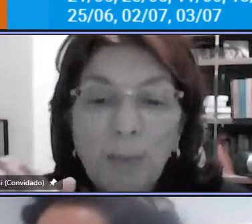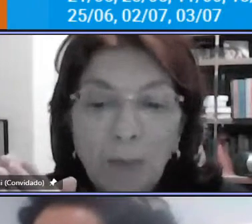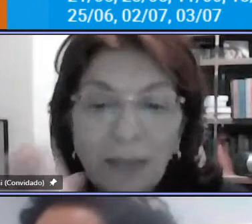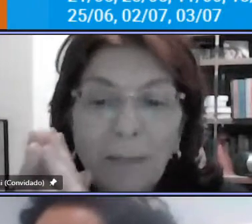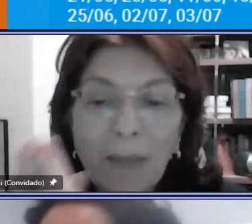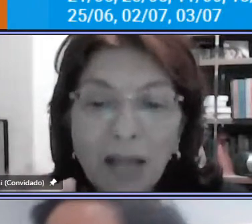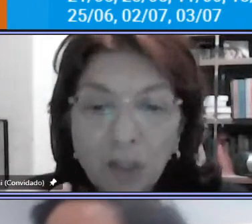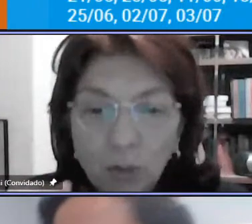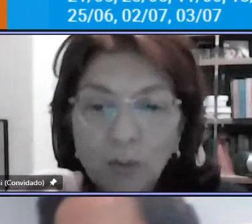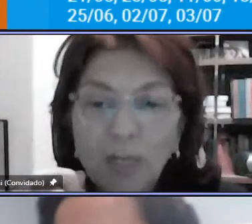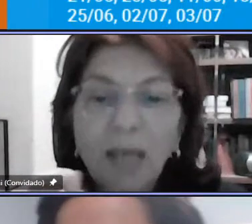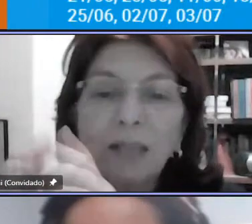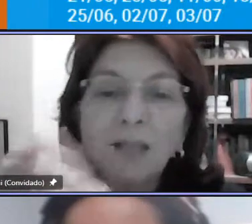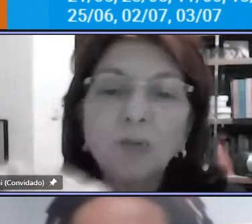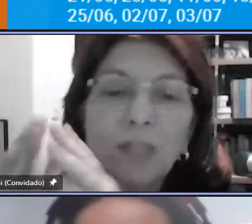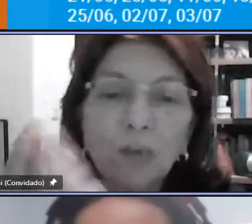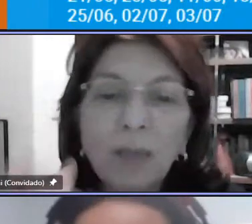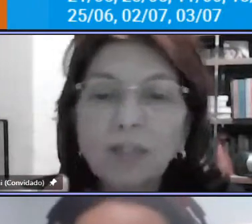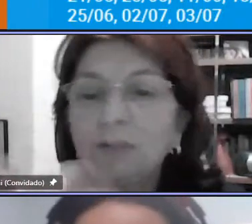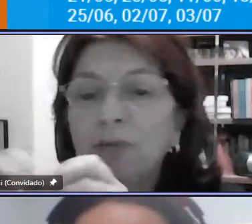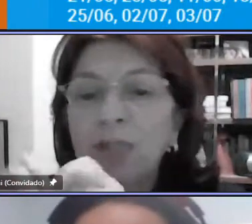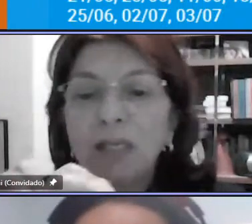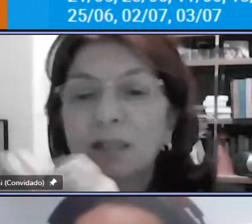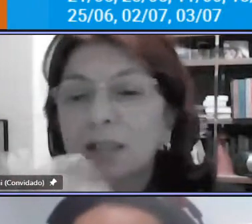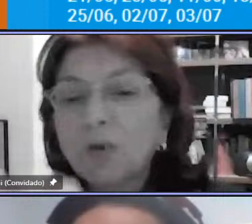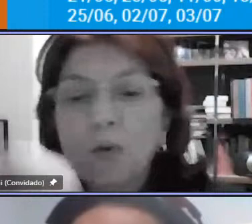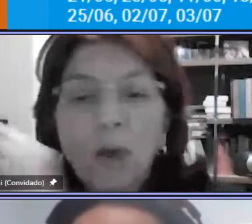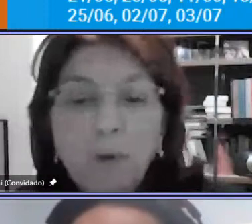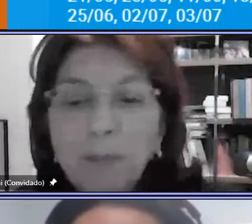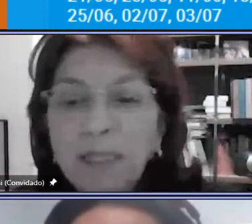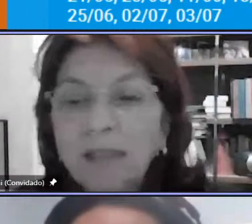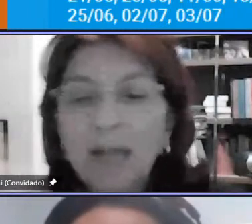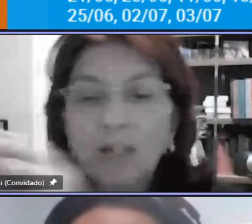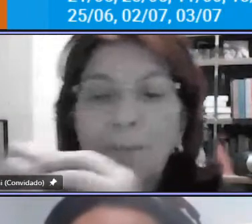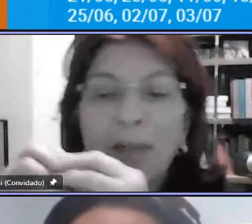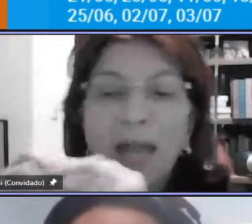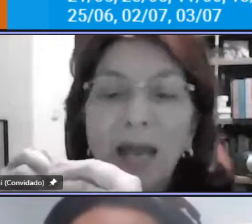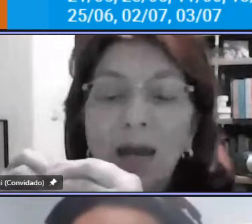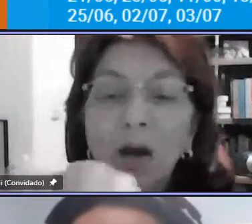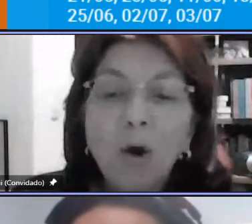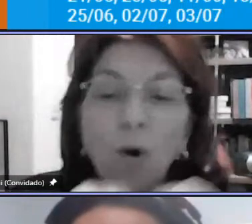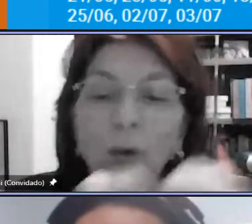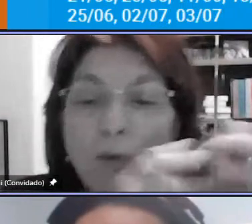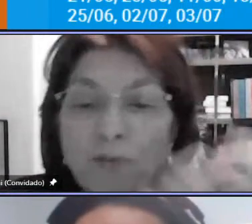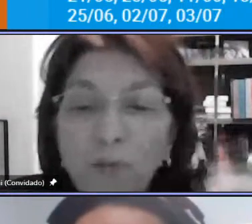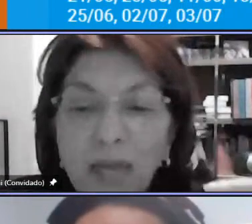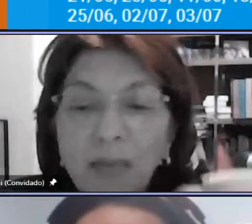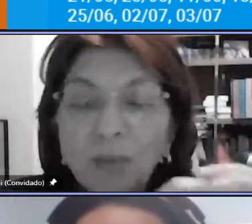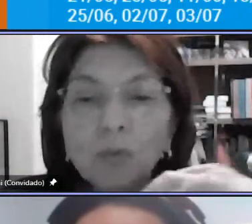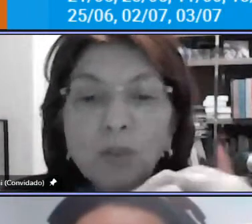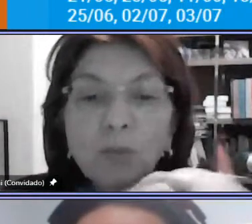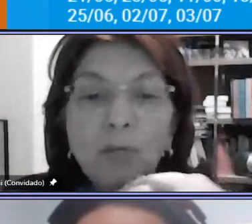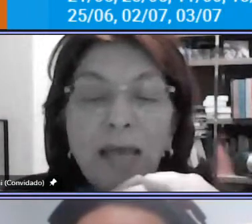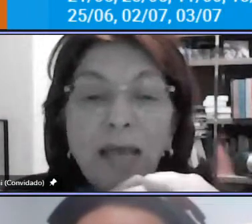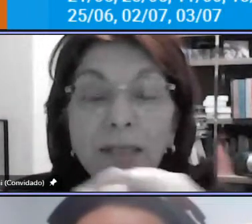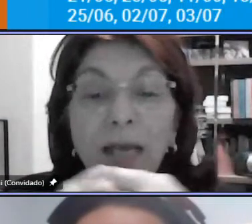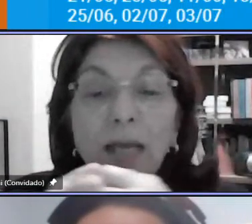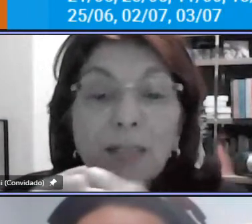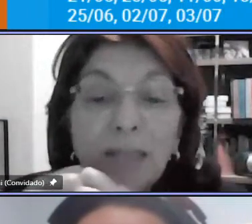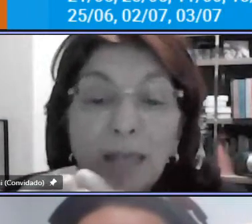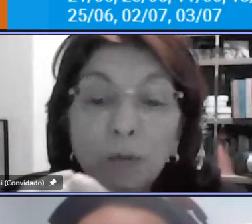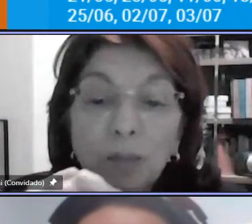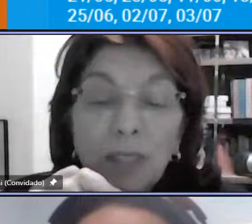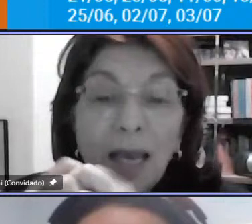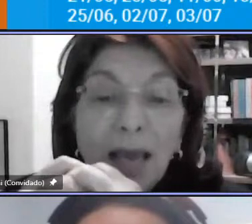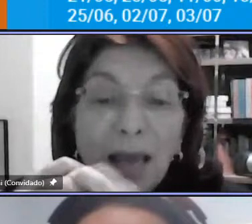monotemáticos né entre os cicloativistas ou a mobilidade a pé ou movimentos de mulheres